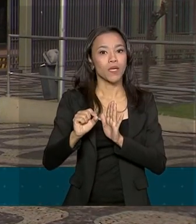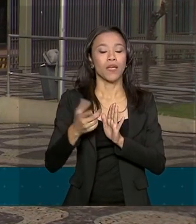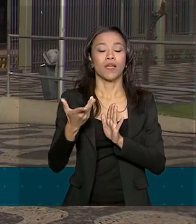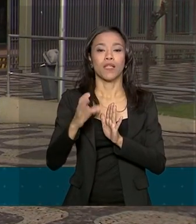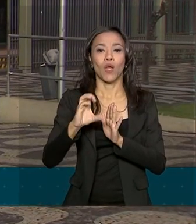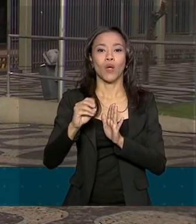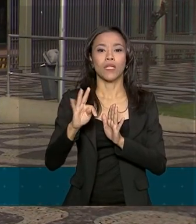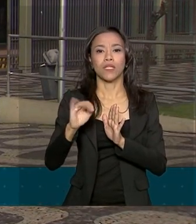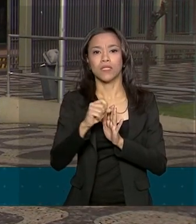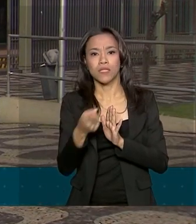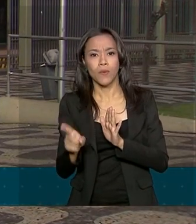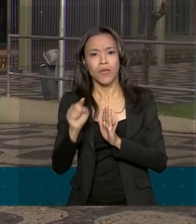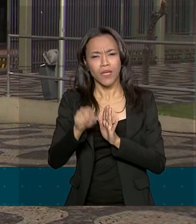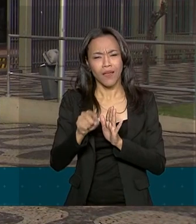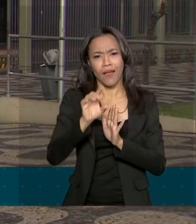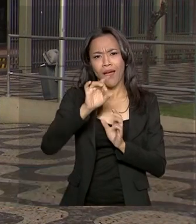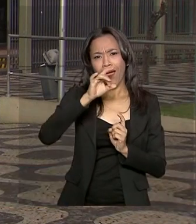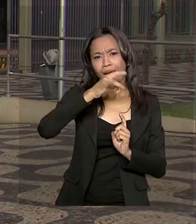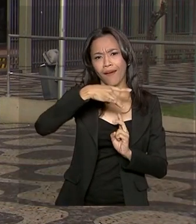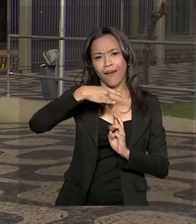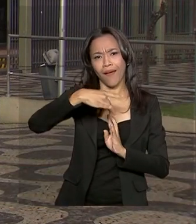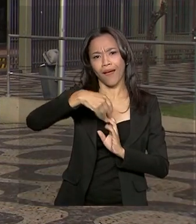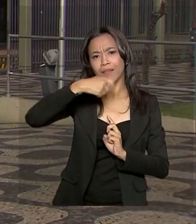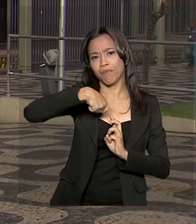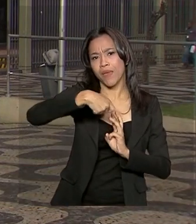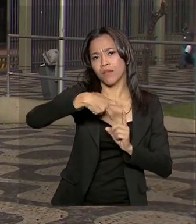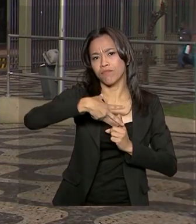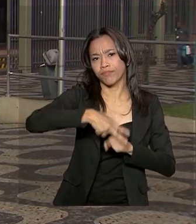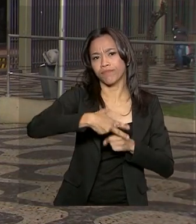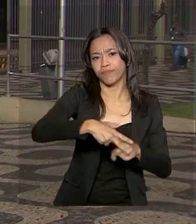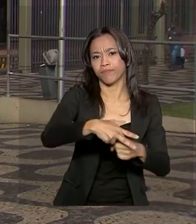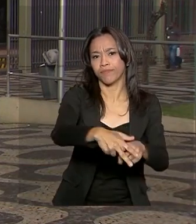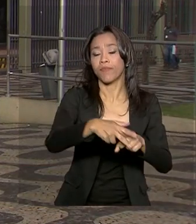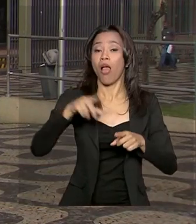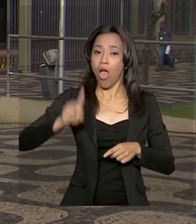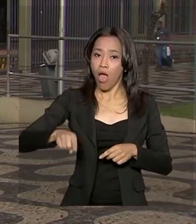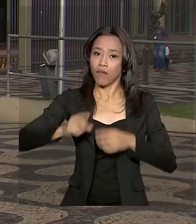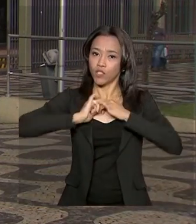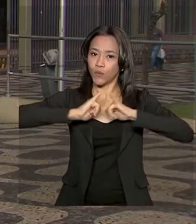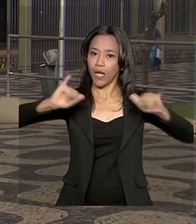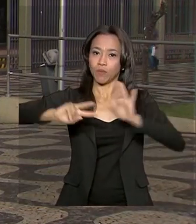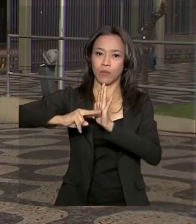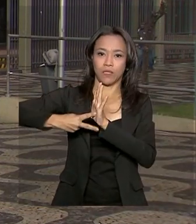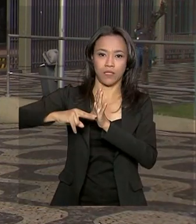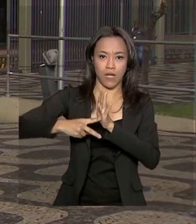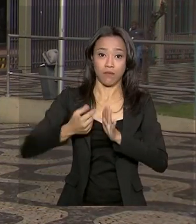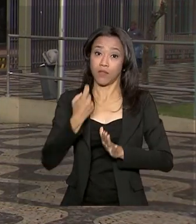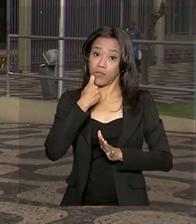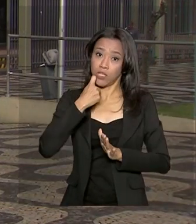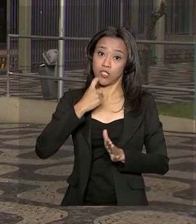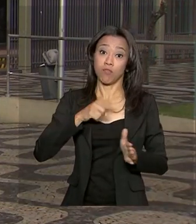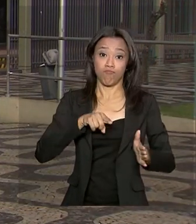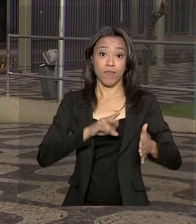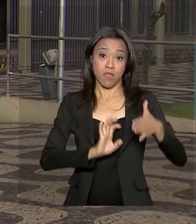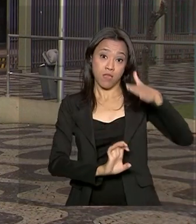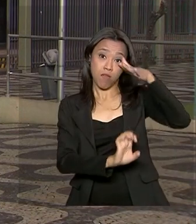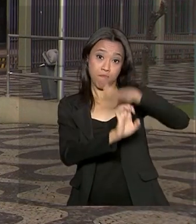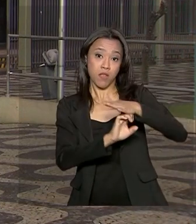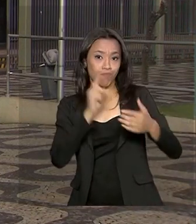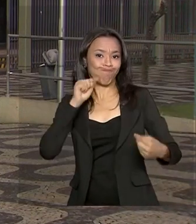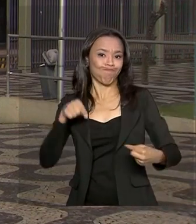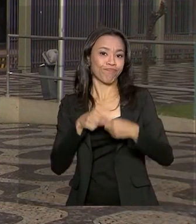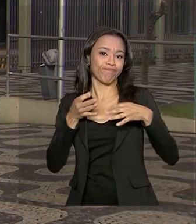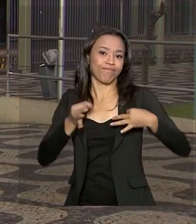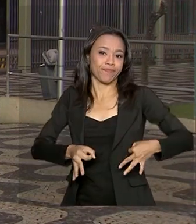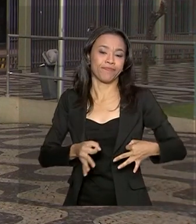sido reajustada a cada três meses. O anúncio foi feito pelo Sindicato na sexta-feira e confirmado pela Petrobras. Isso significa